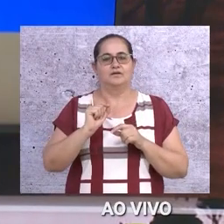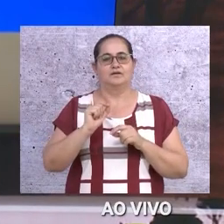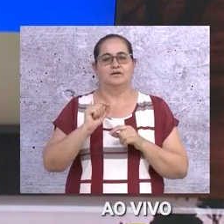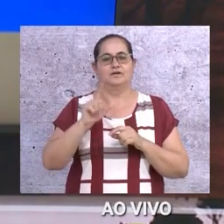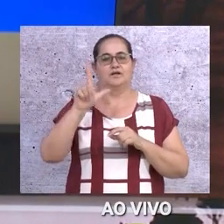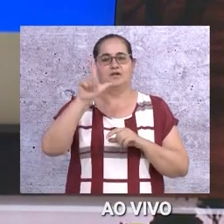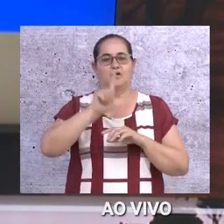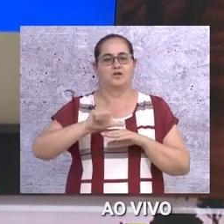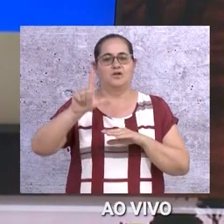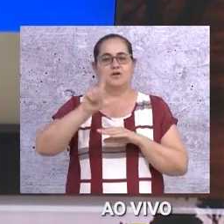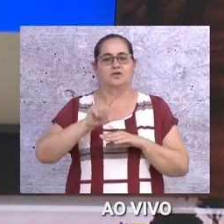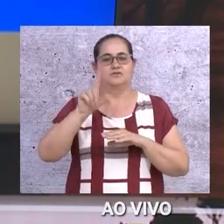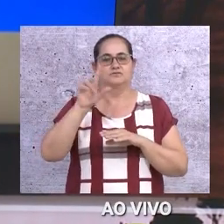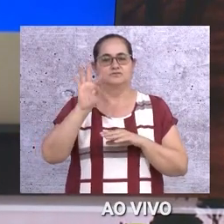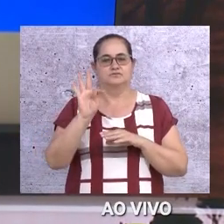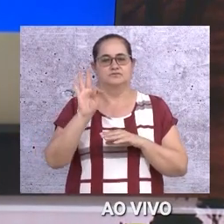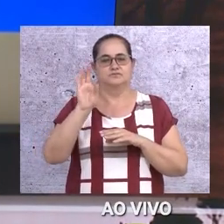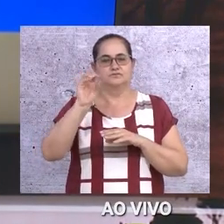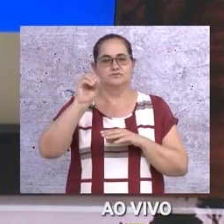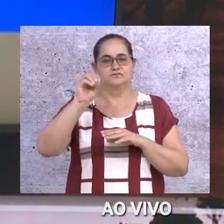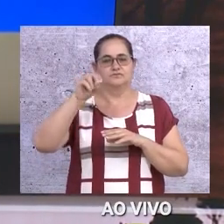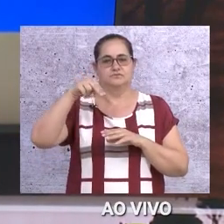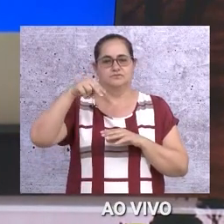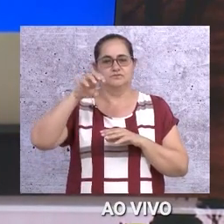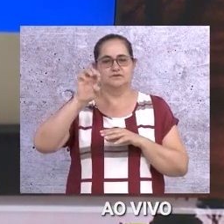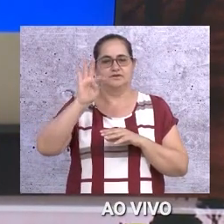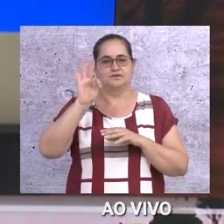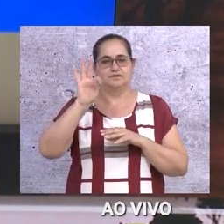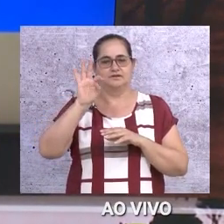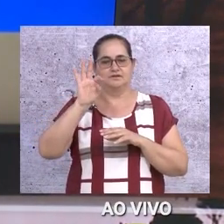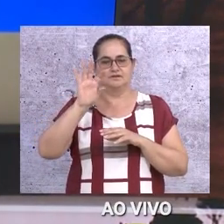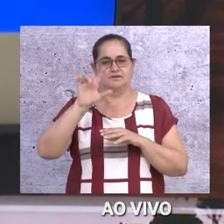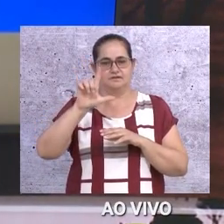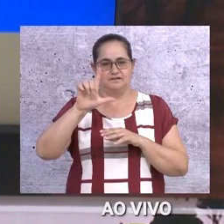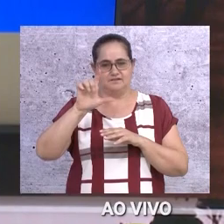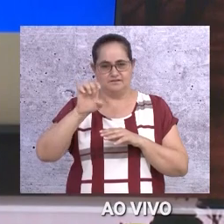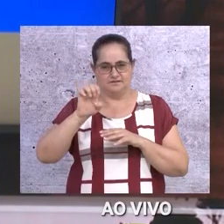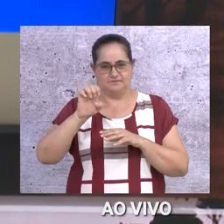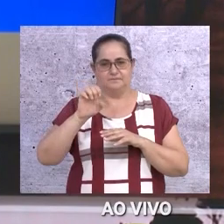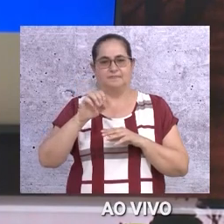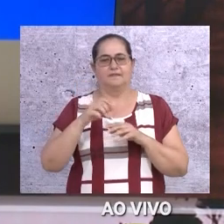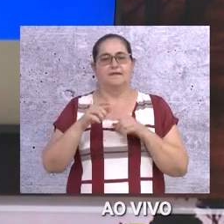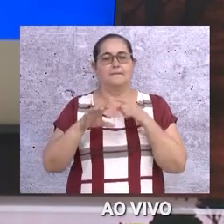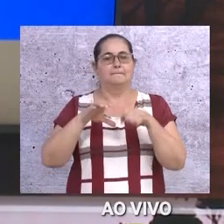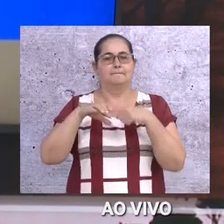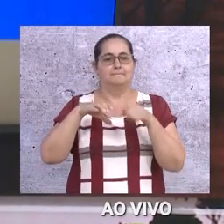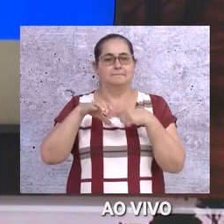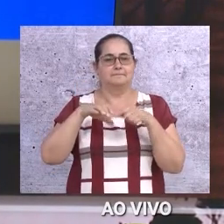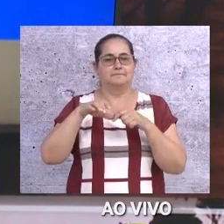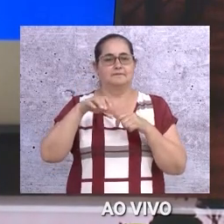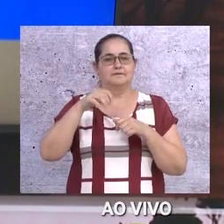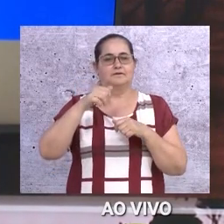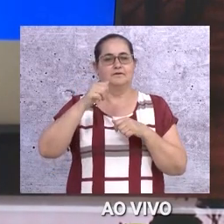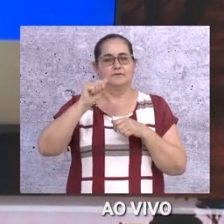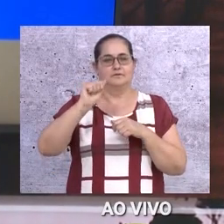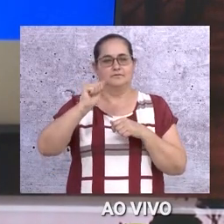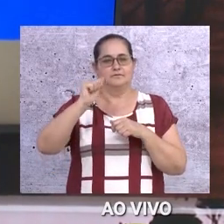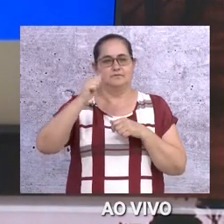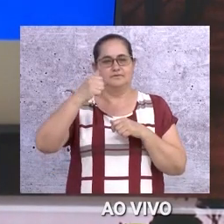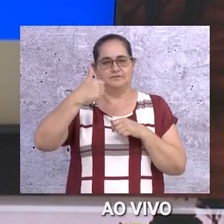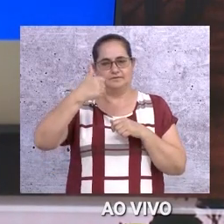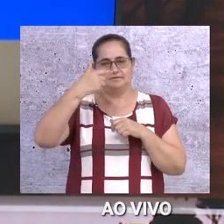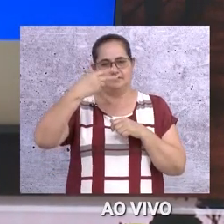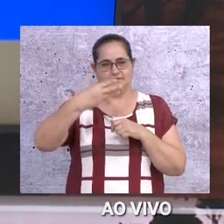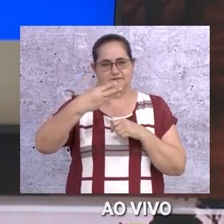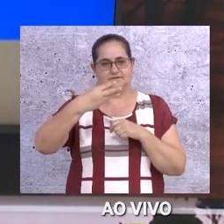O menor preço em pneus e serviços também é lá. Pneu aro 13 a partir de R$ 129,90.